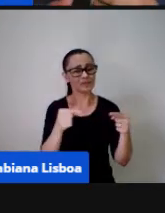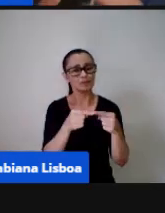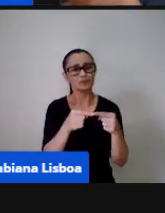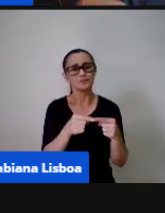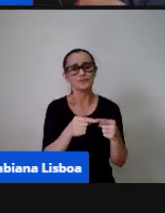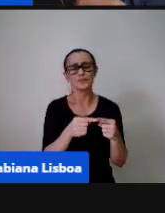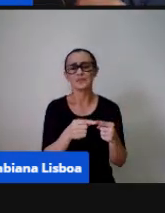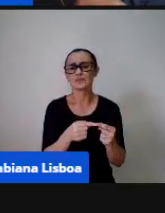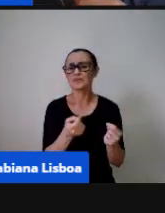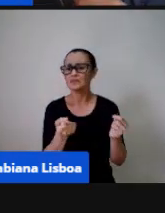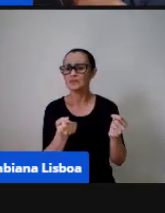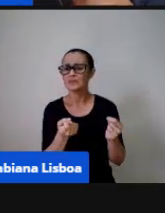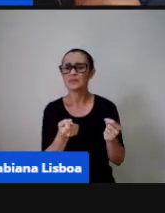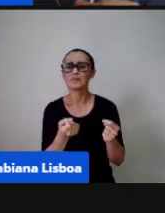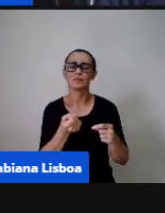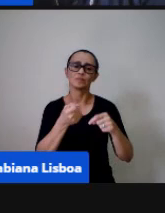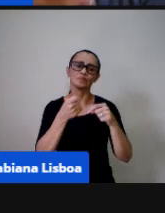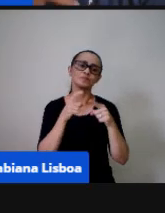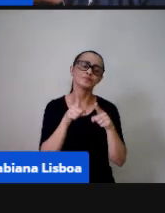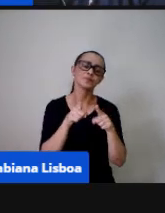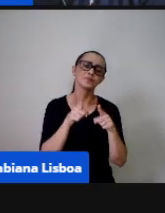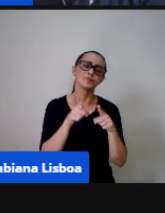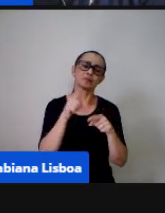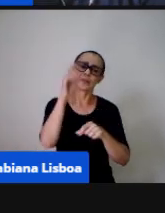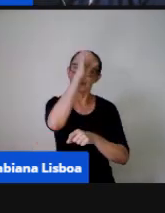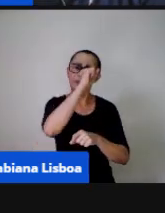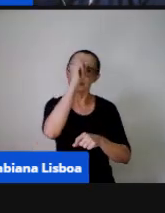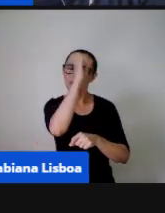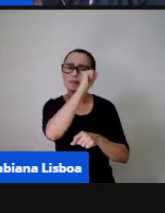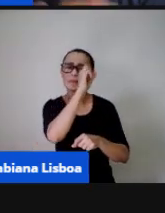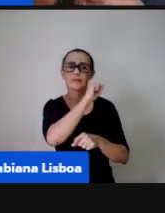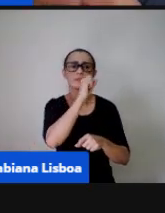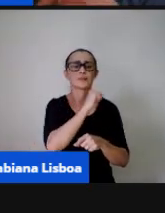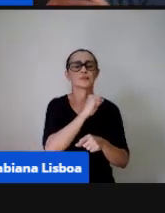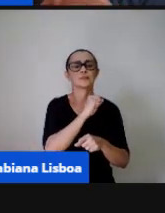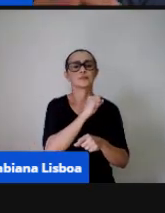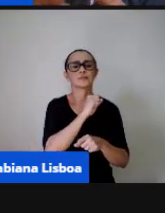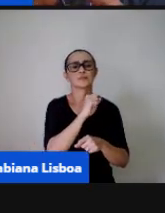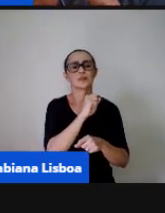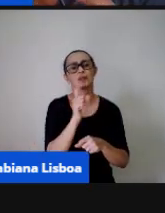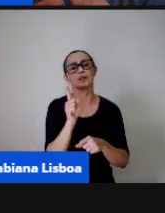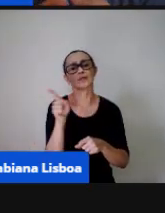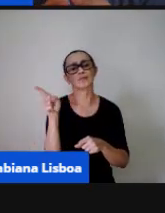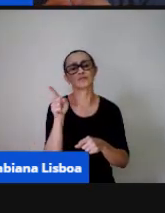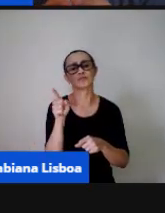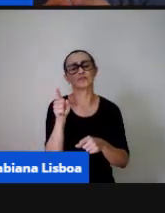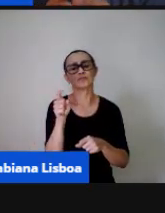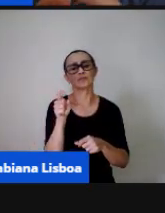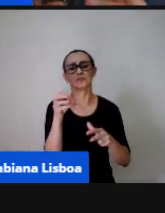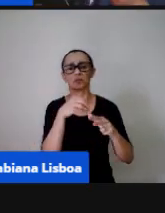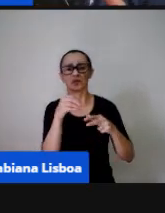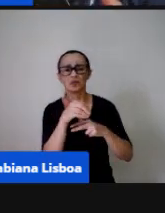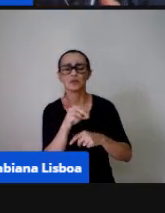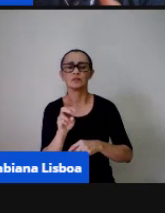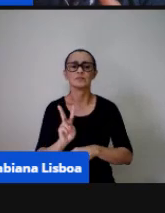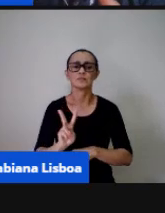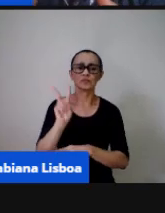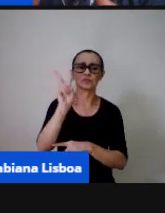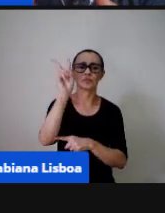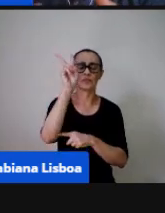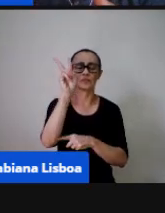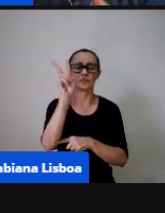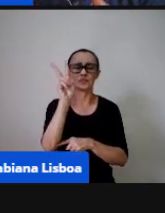a gente já está estudando para os vestibulares para os ENEMs a gente faz muita conta